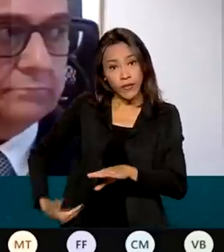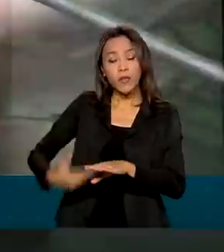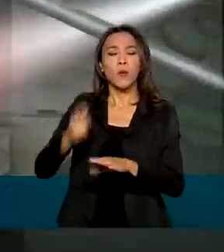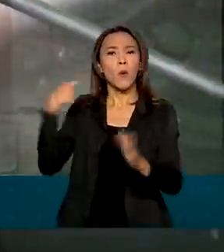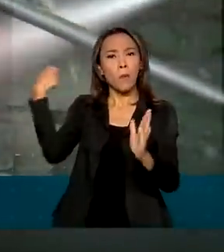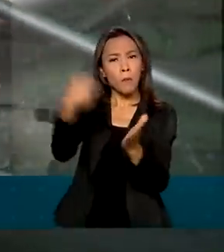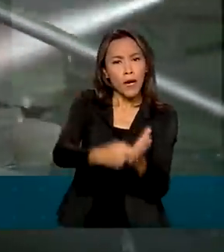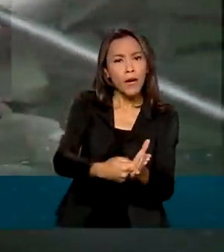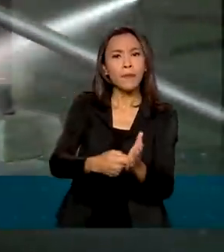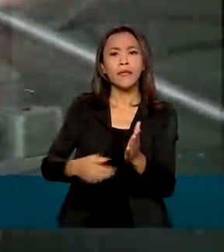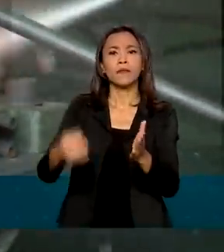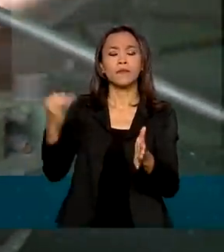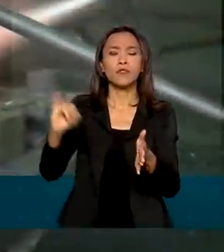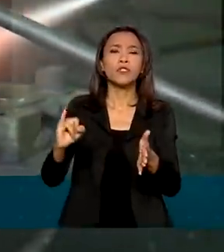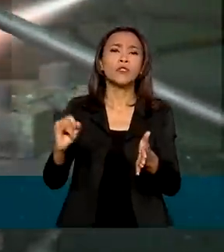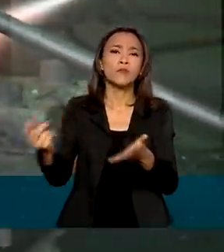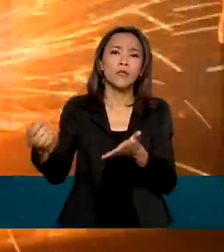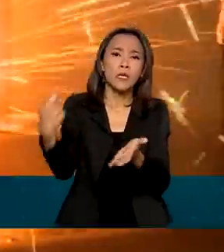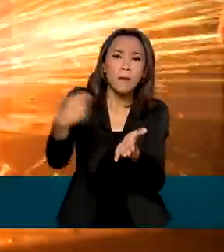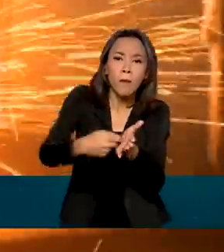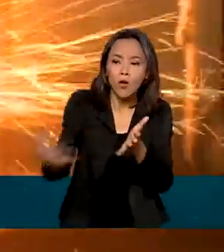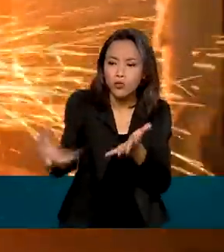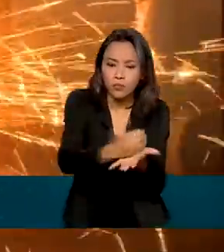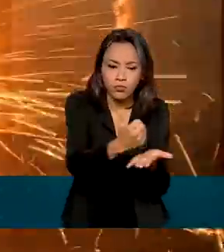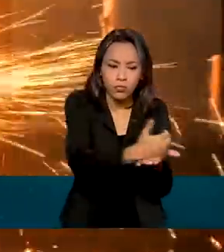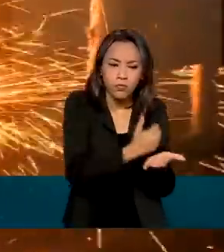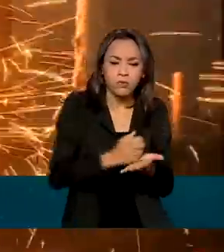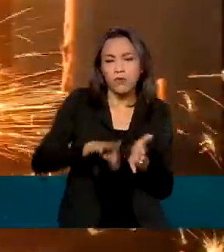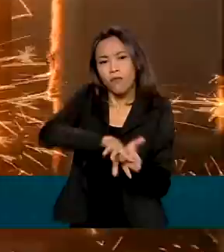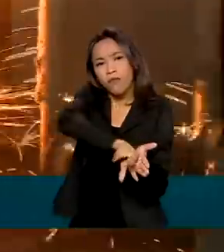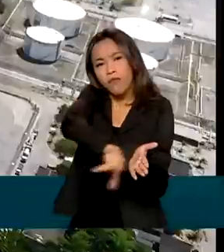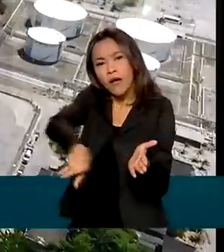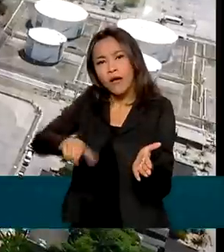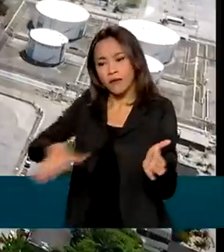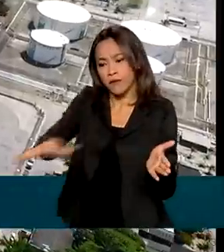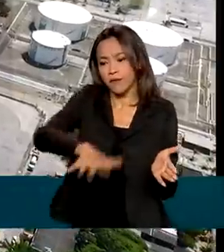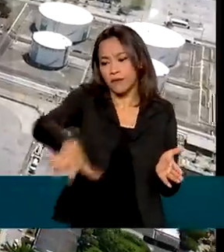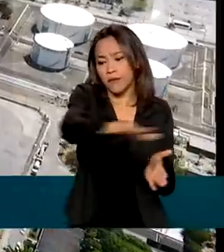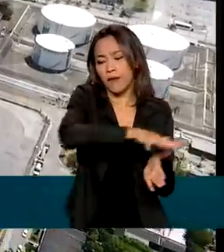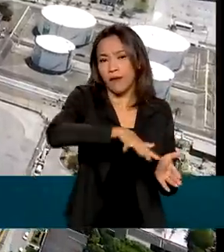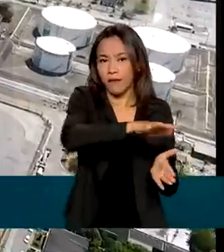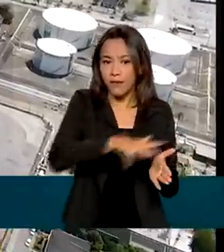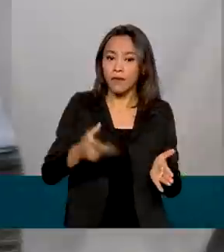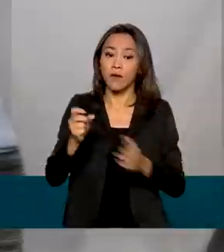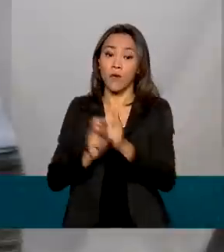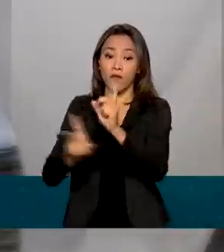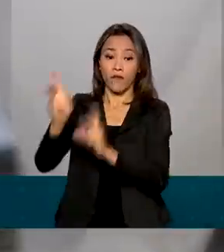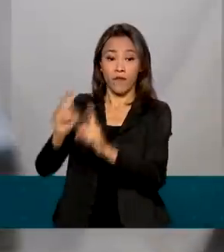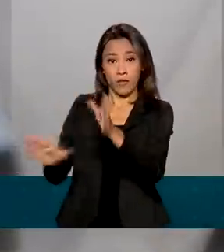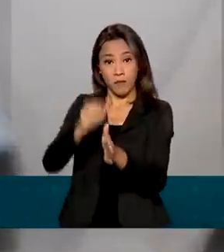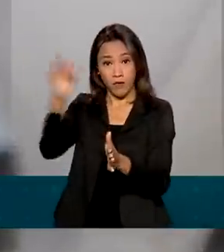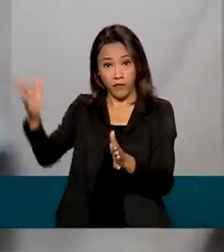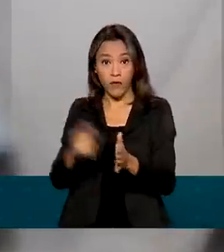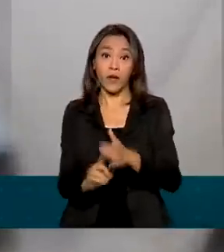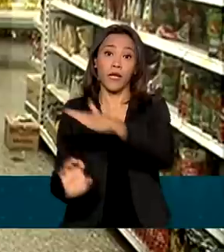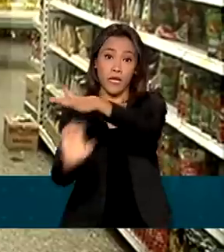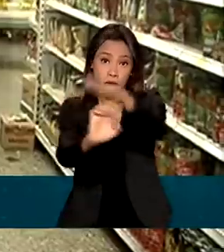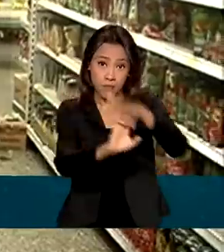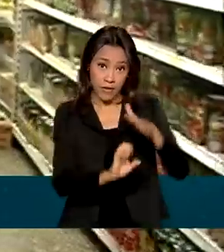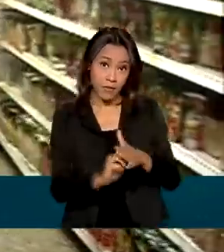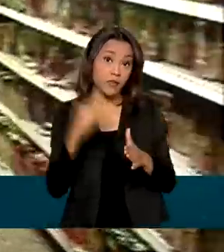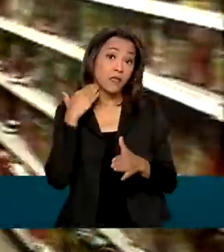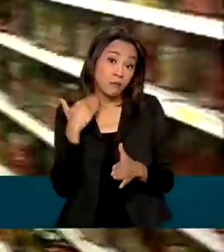impostos vem sendo impulsionada por diversos setores da economia. Como comércio exterior, empresas financeiras,